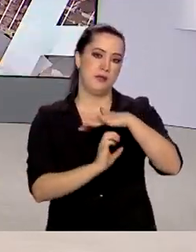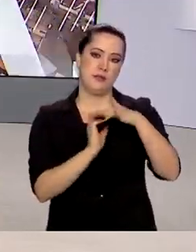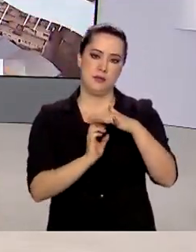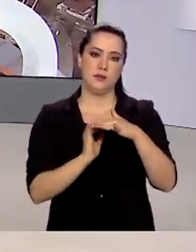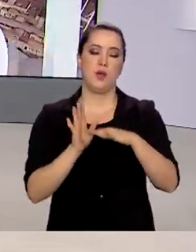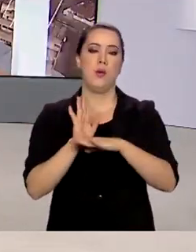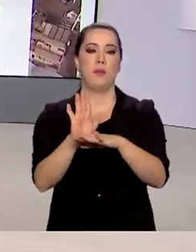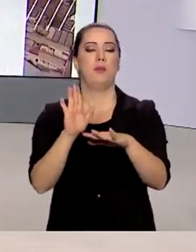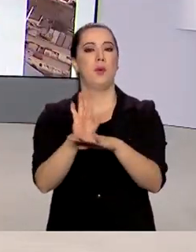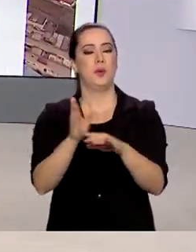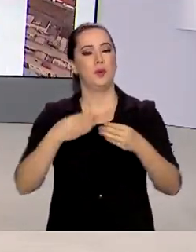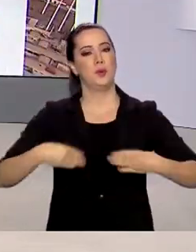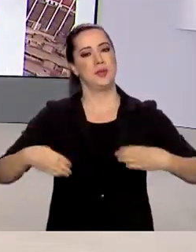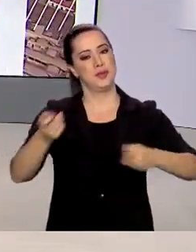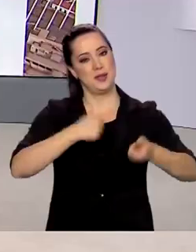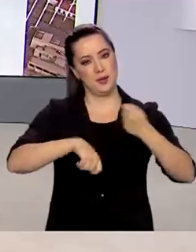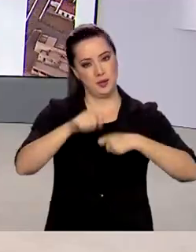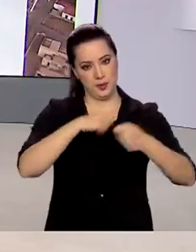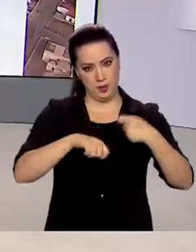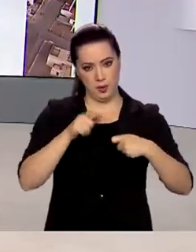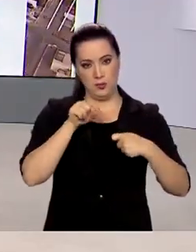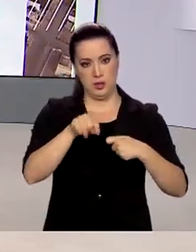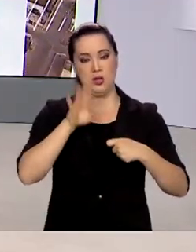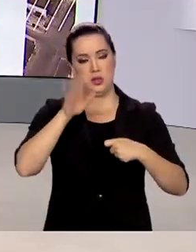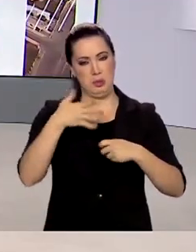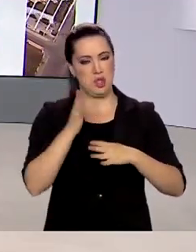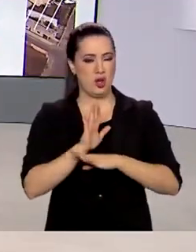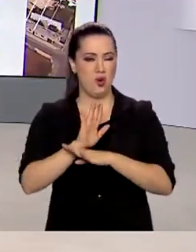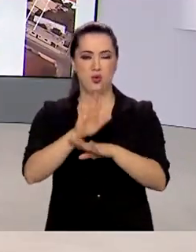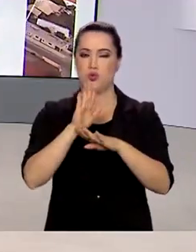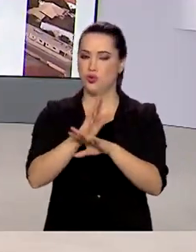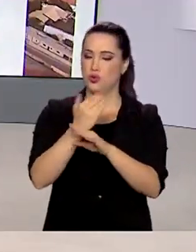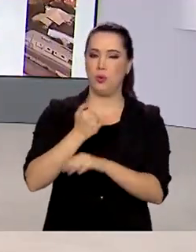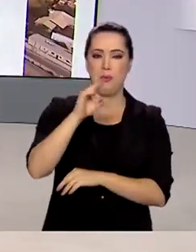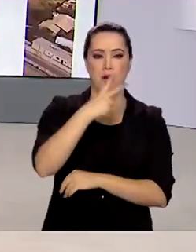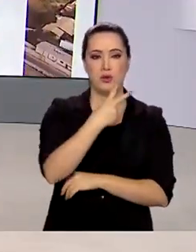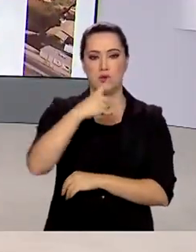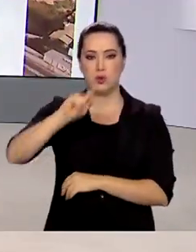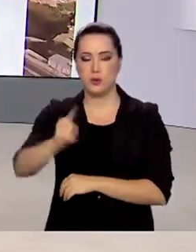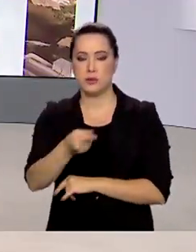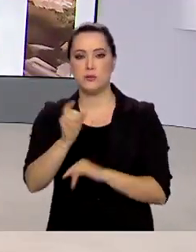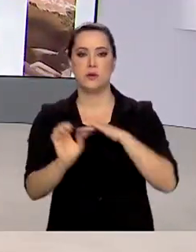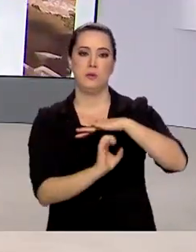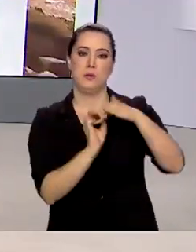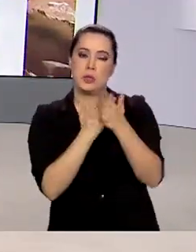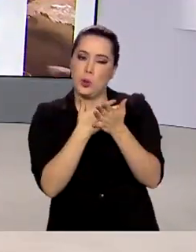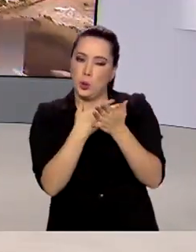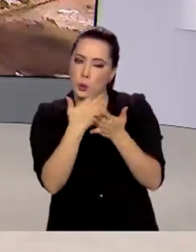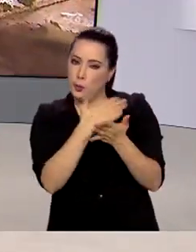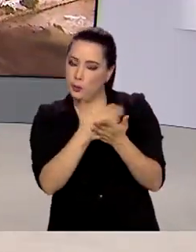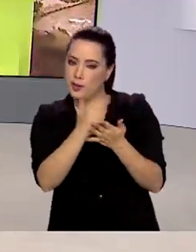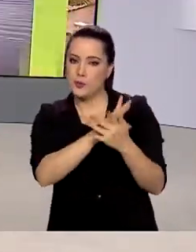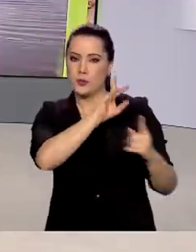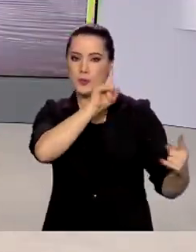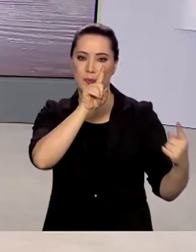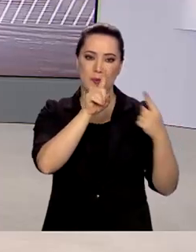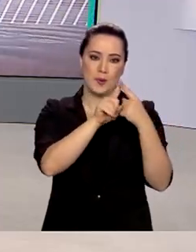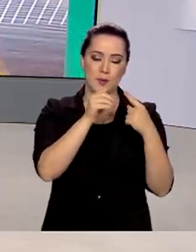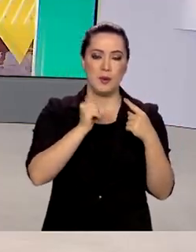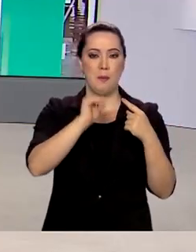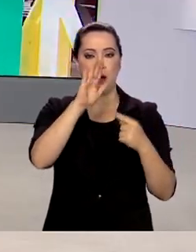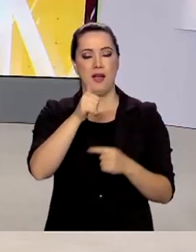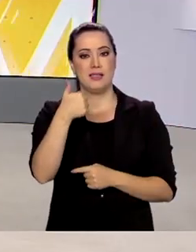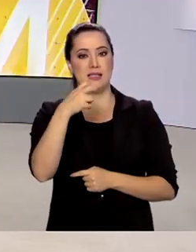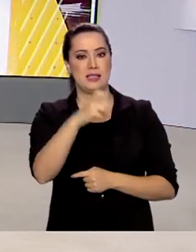Ministério da Economia. O Inovativa Brasil já auxiliou mais de 2 mil empreendimentos e tem a meta de atender mais